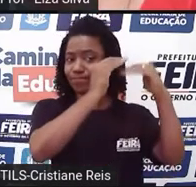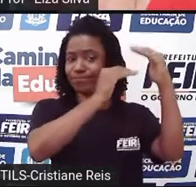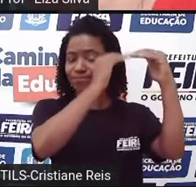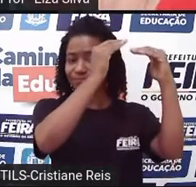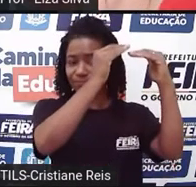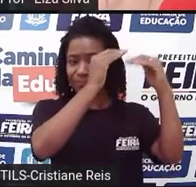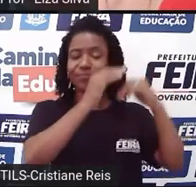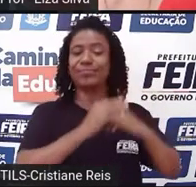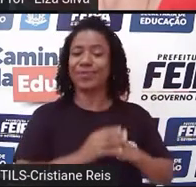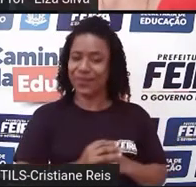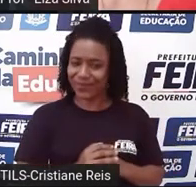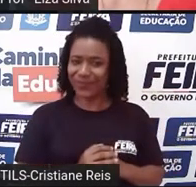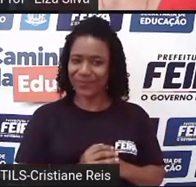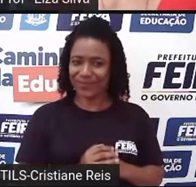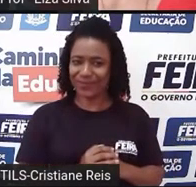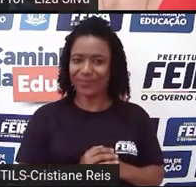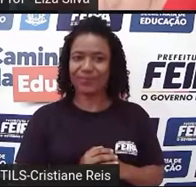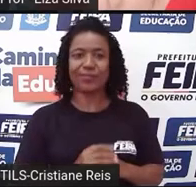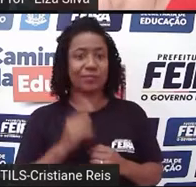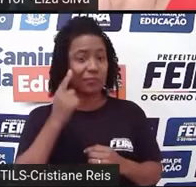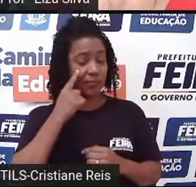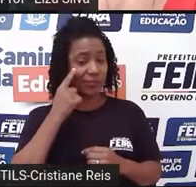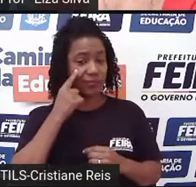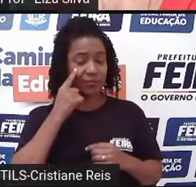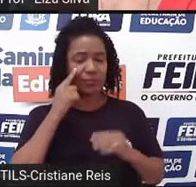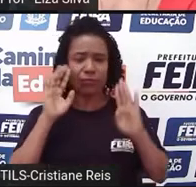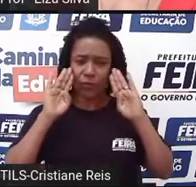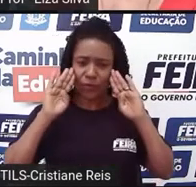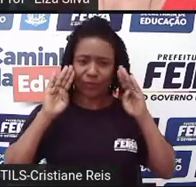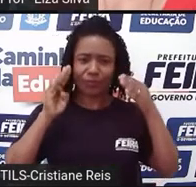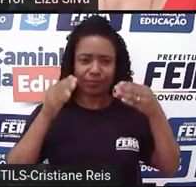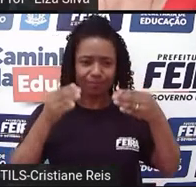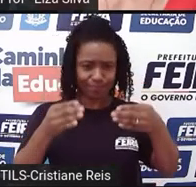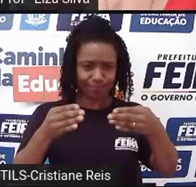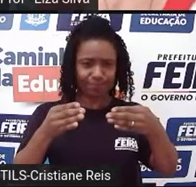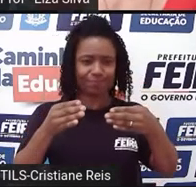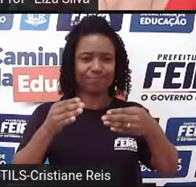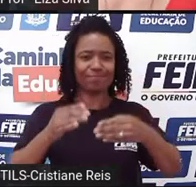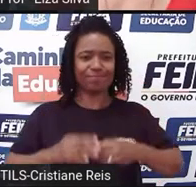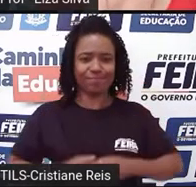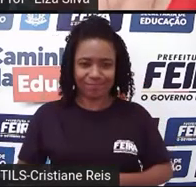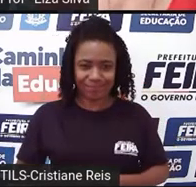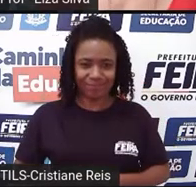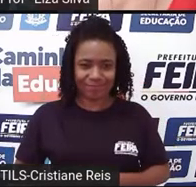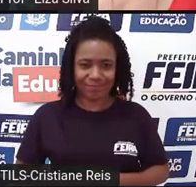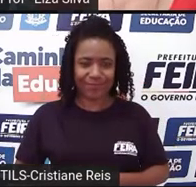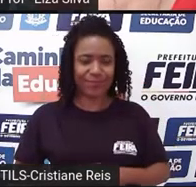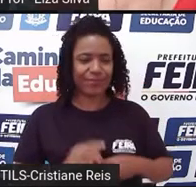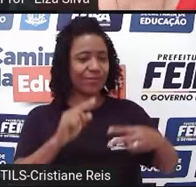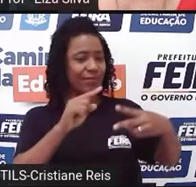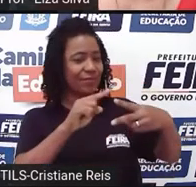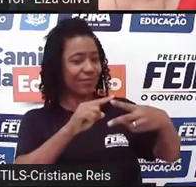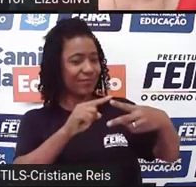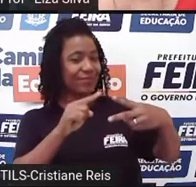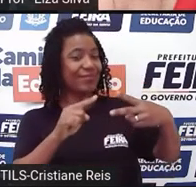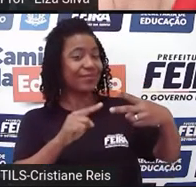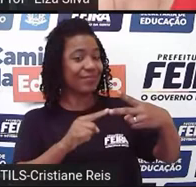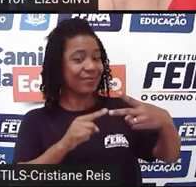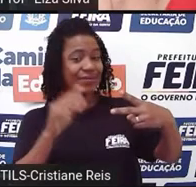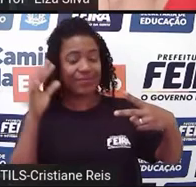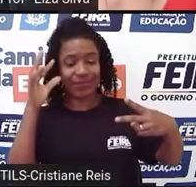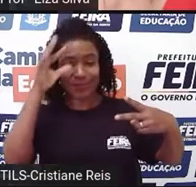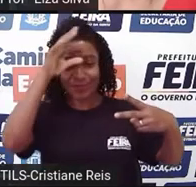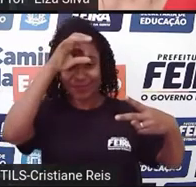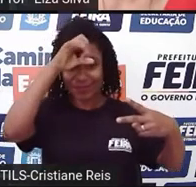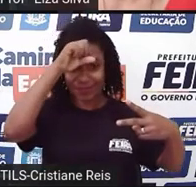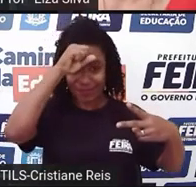do nosso encontro de hoje. What are we going to learn today? O é que nós vamos aprender hoje? Qual vai